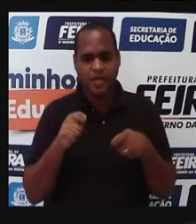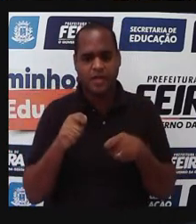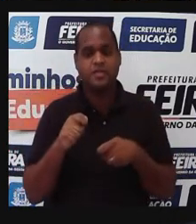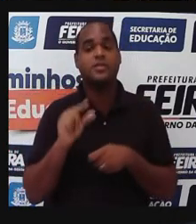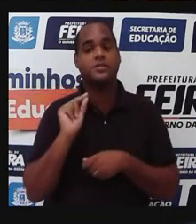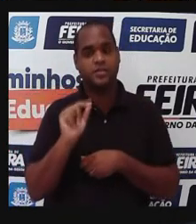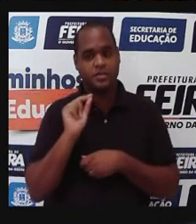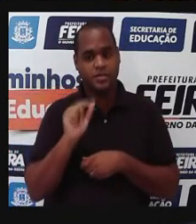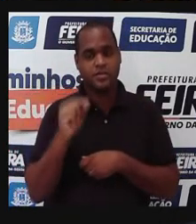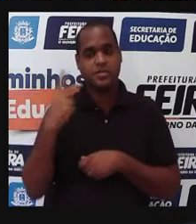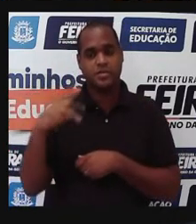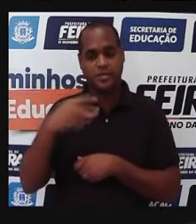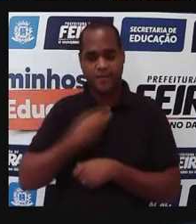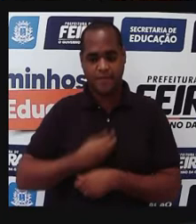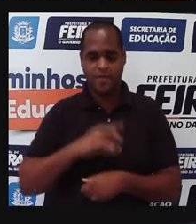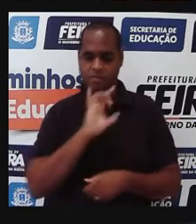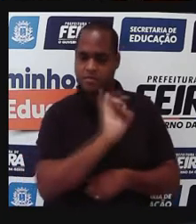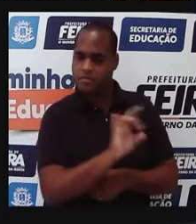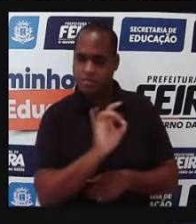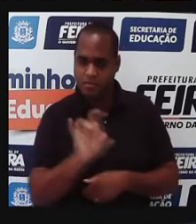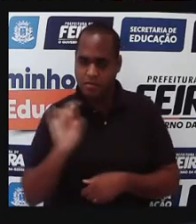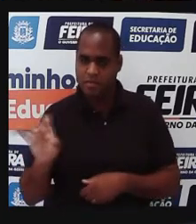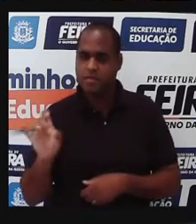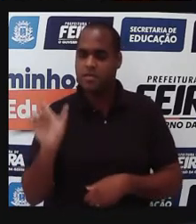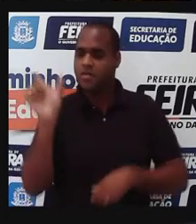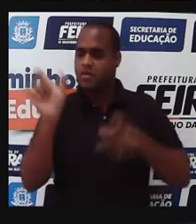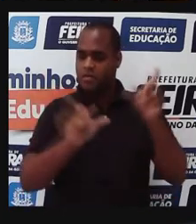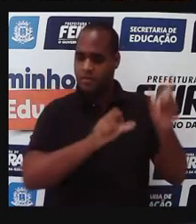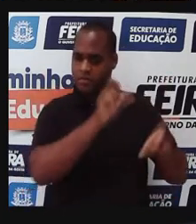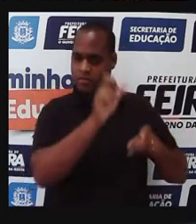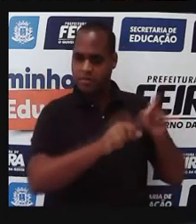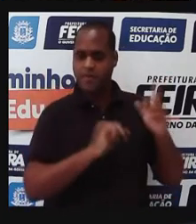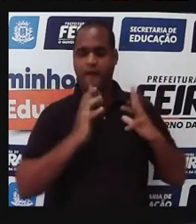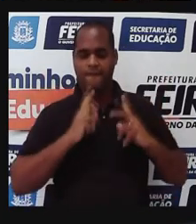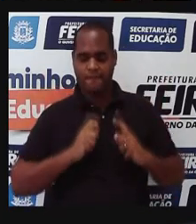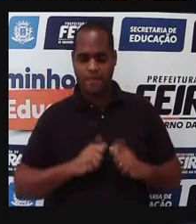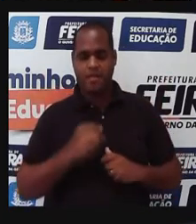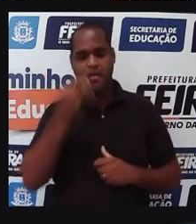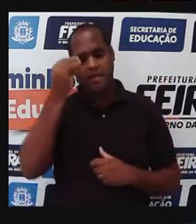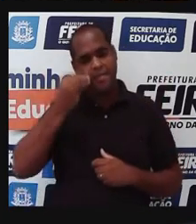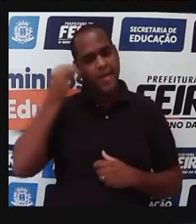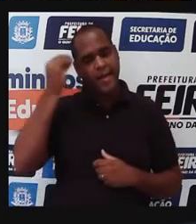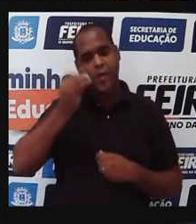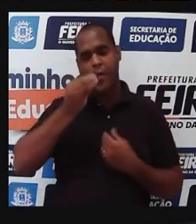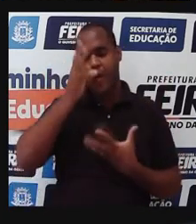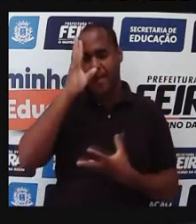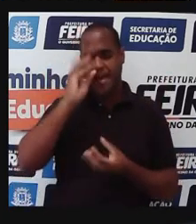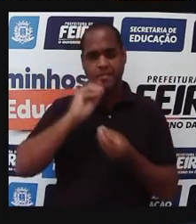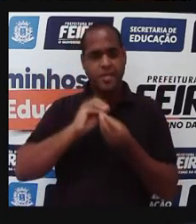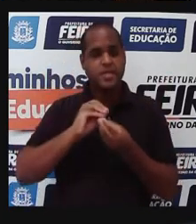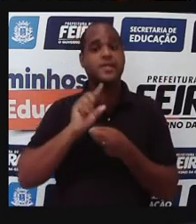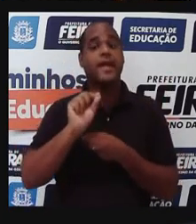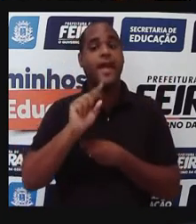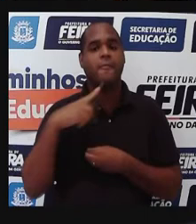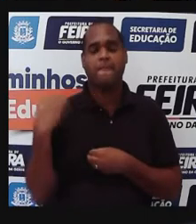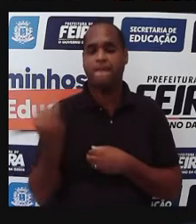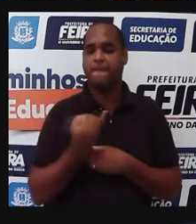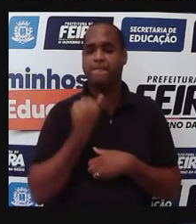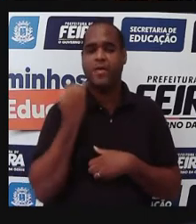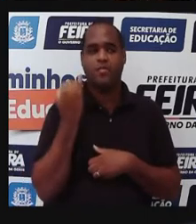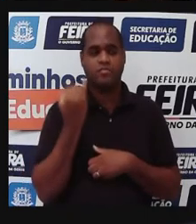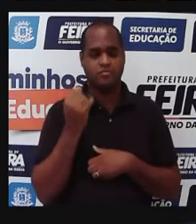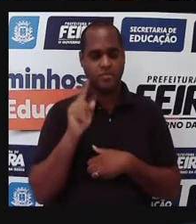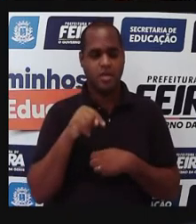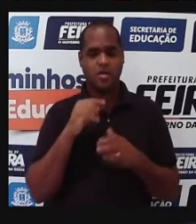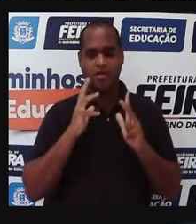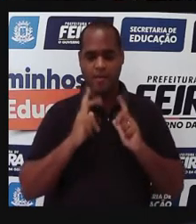individuais, por exemplo, de falta de experiência, ou falta de compreensão da importância de